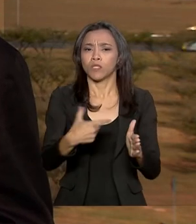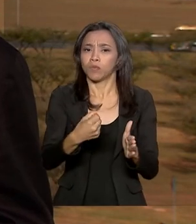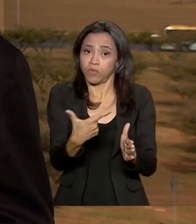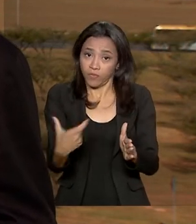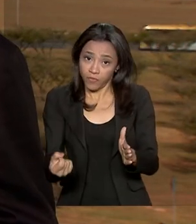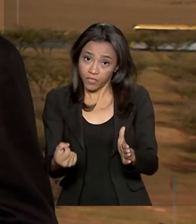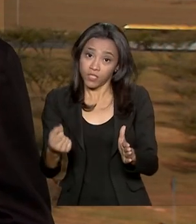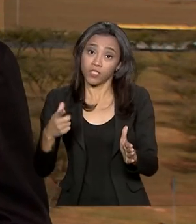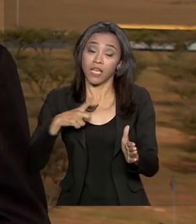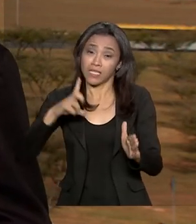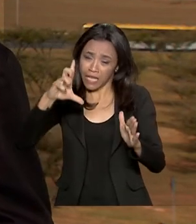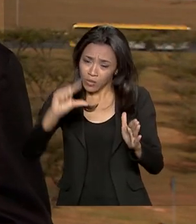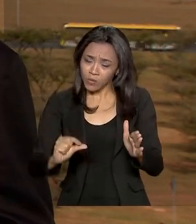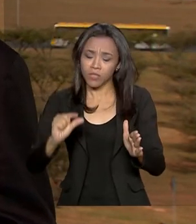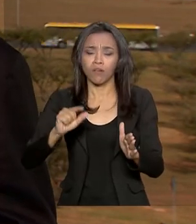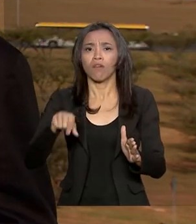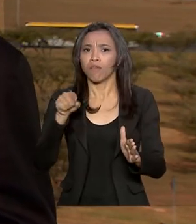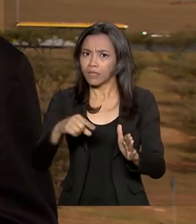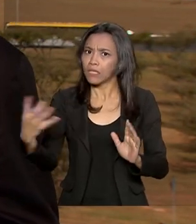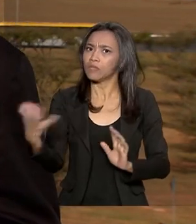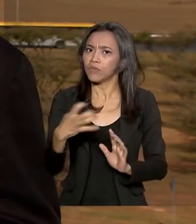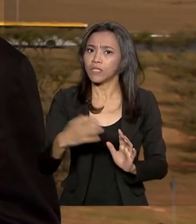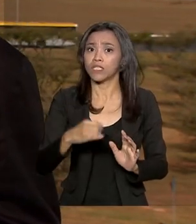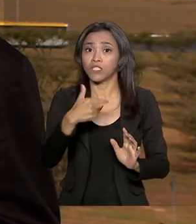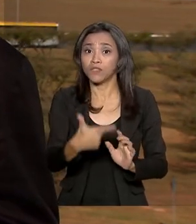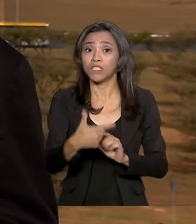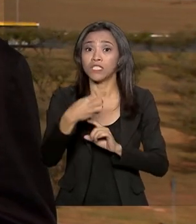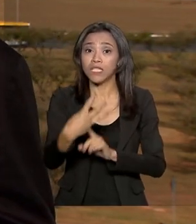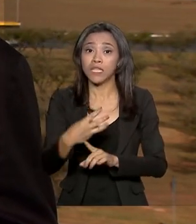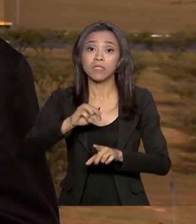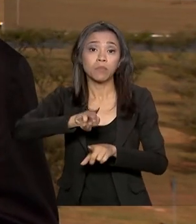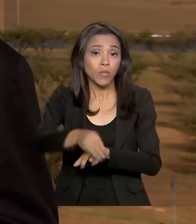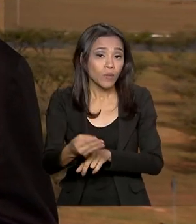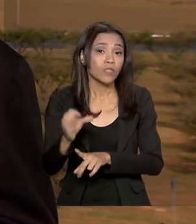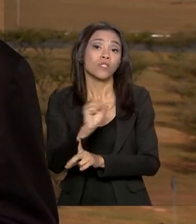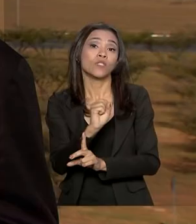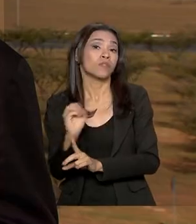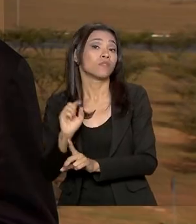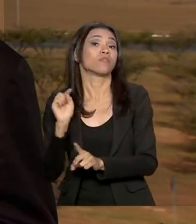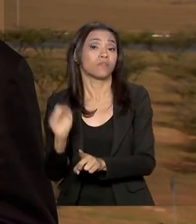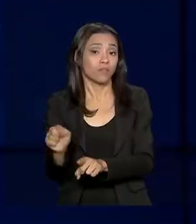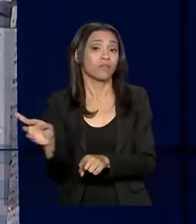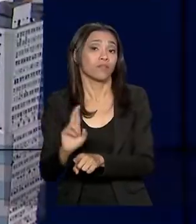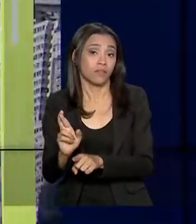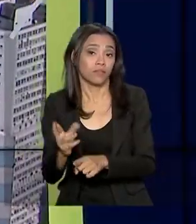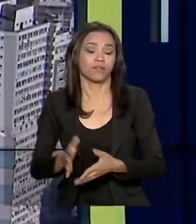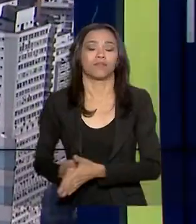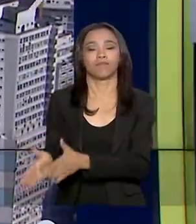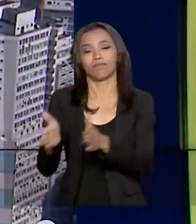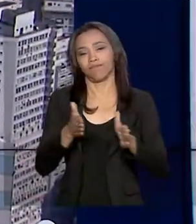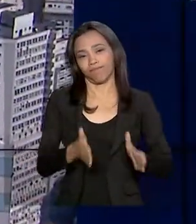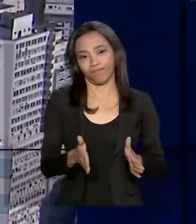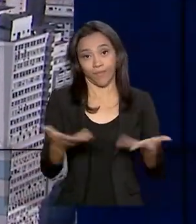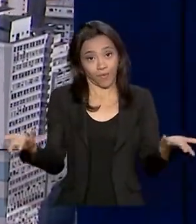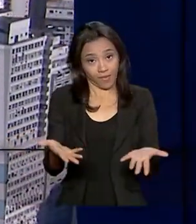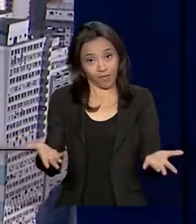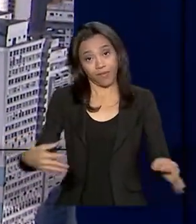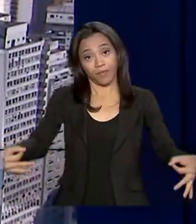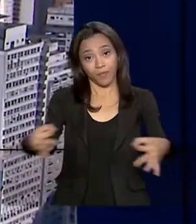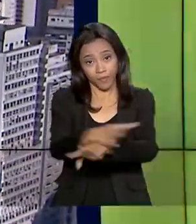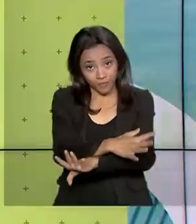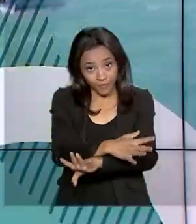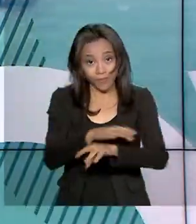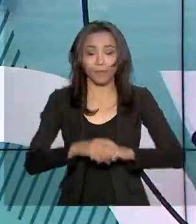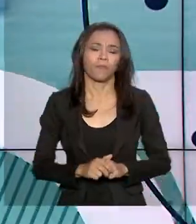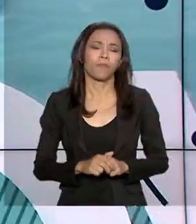deve gerar um impacto total nas Receitas de 23.800.000 reais. O governo agora fica